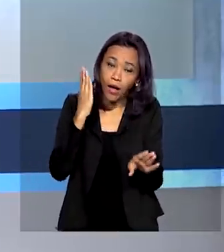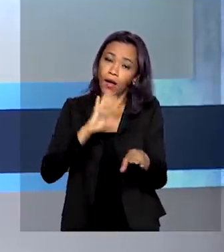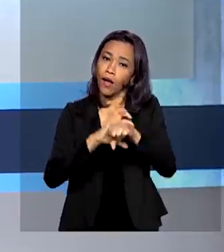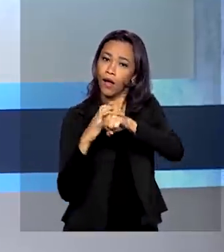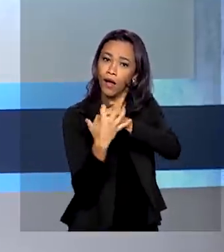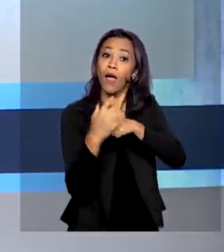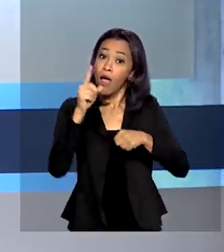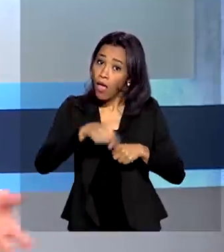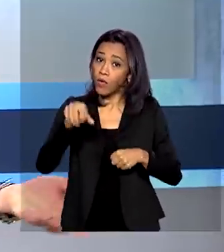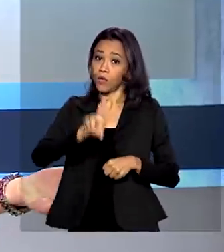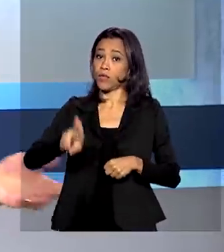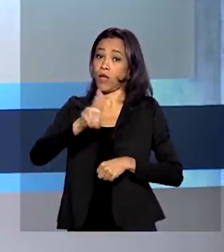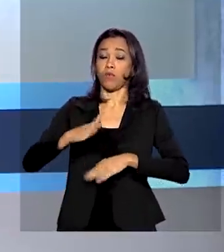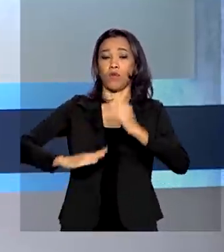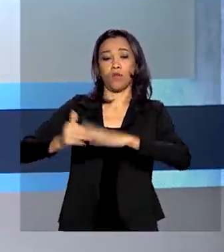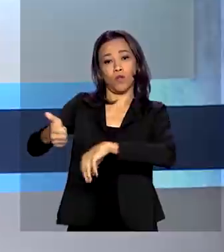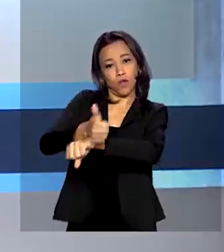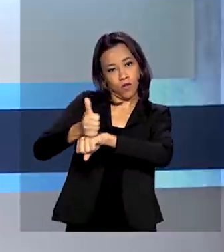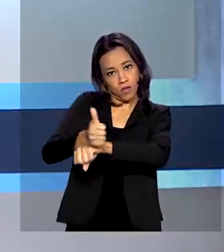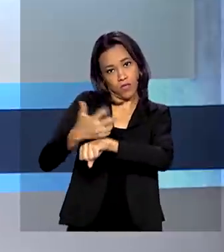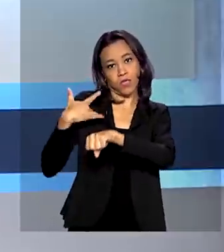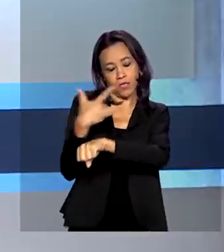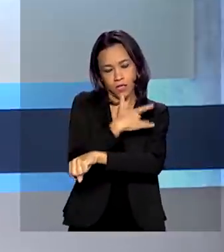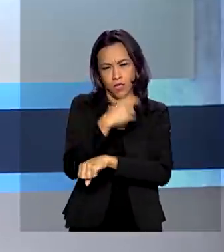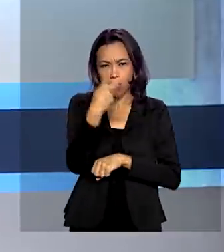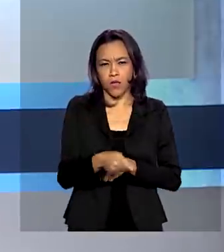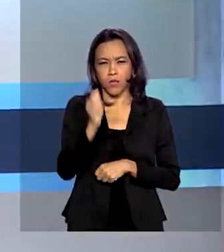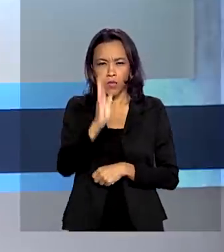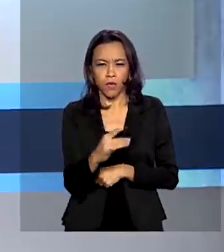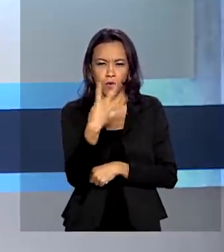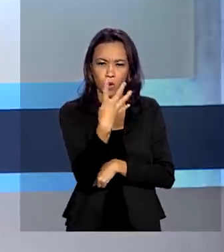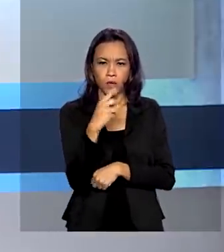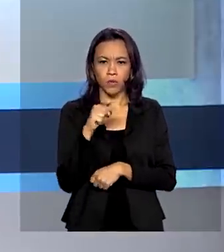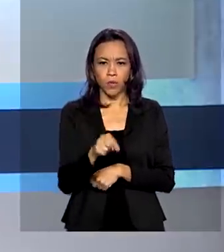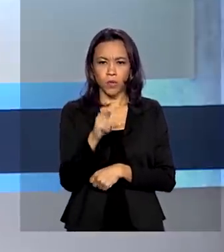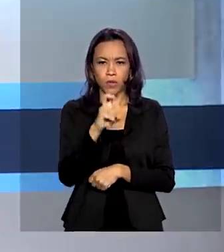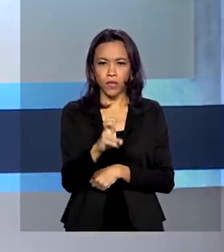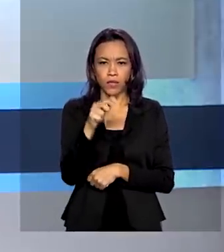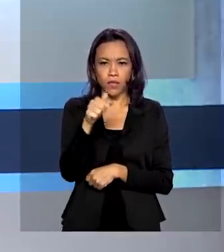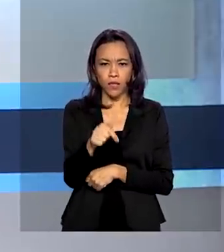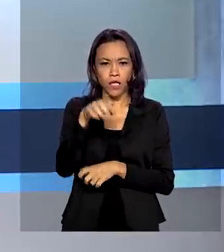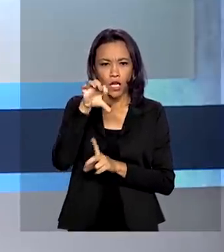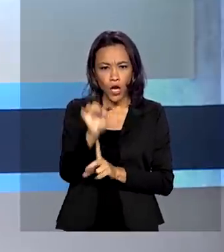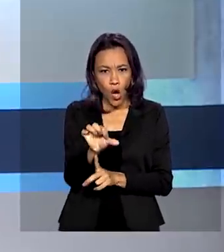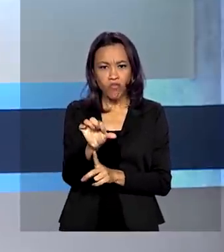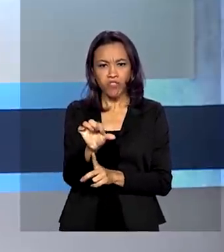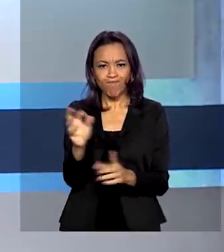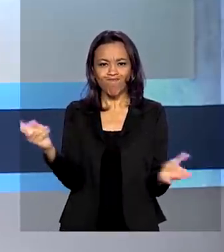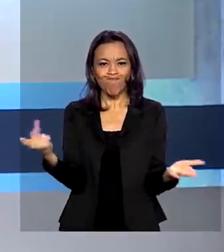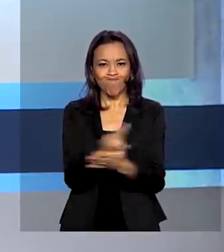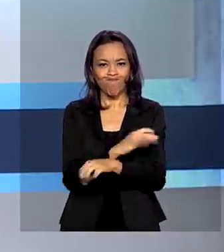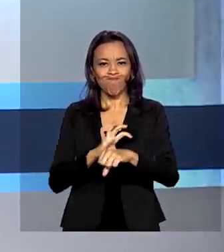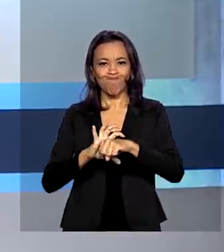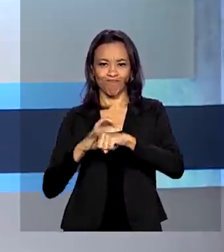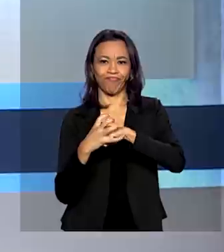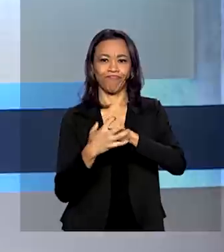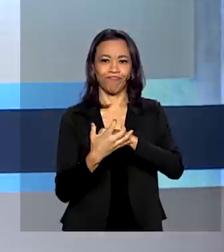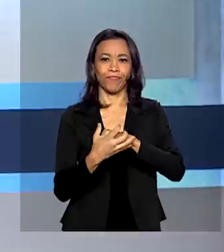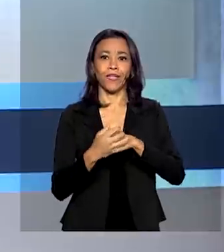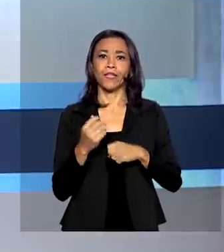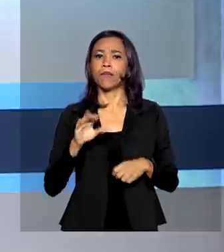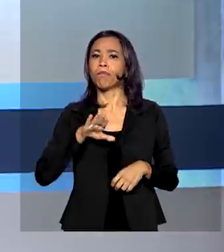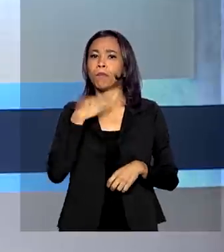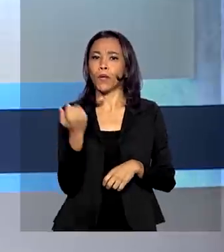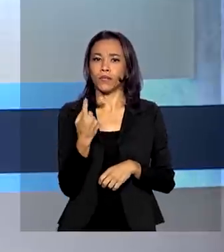e segurança pública. O Brasil tem hoje 4.579 casos de Covid-19 e 159